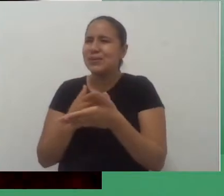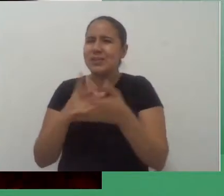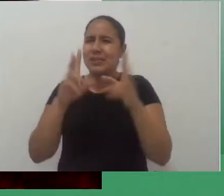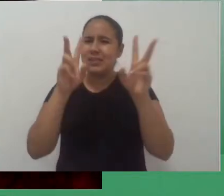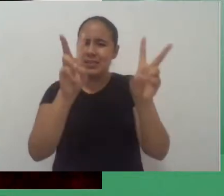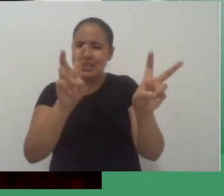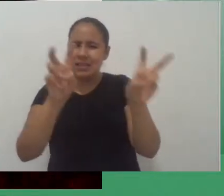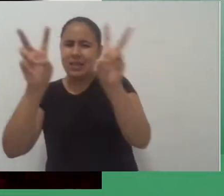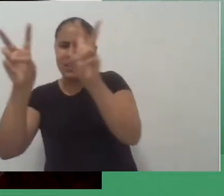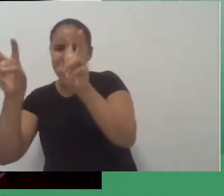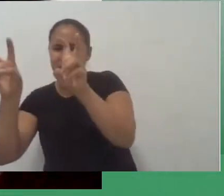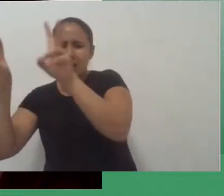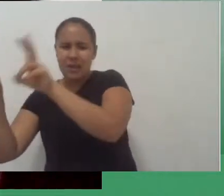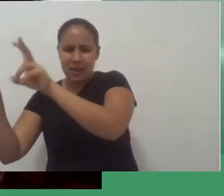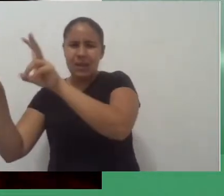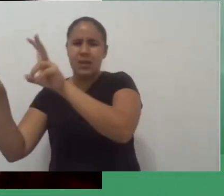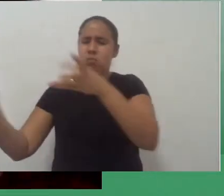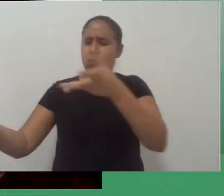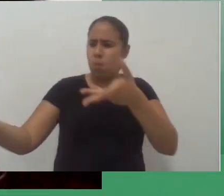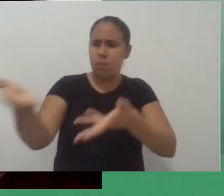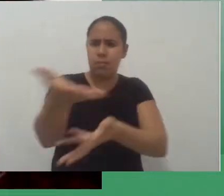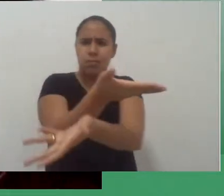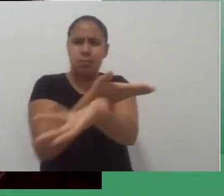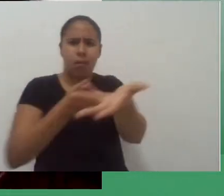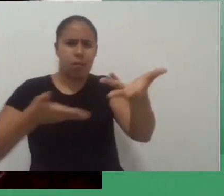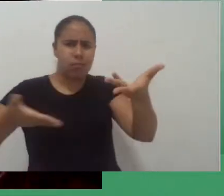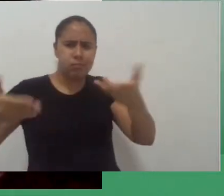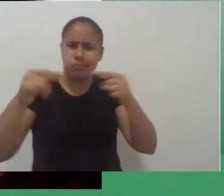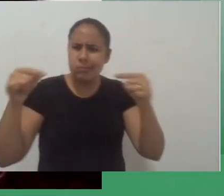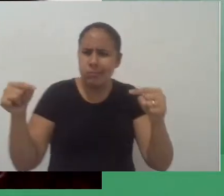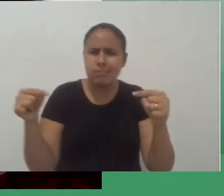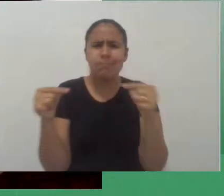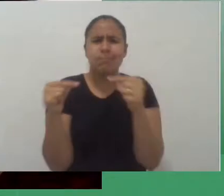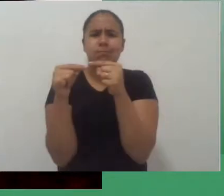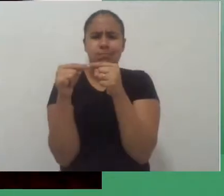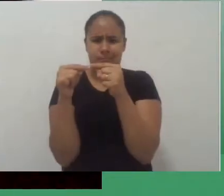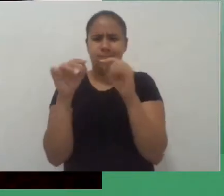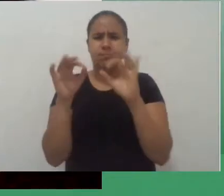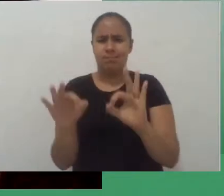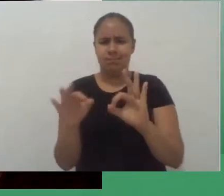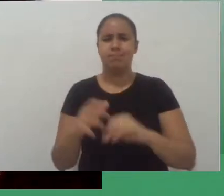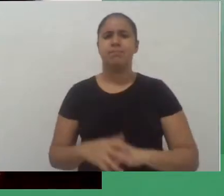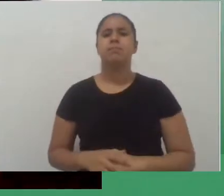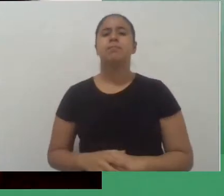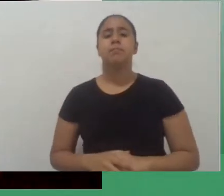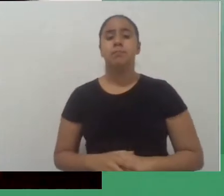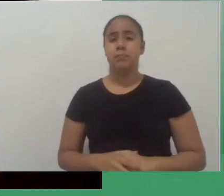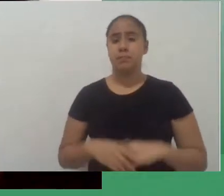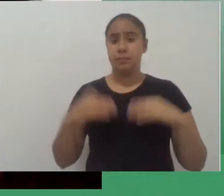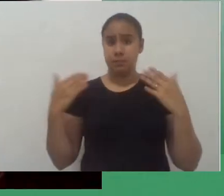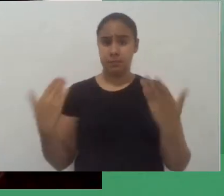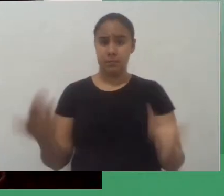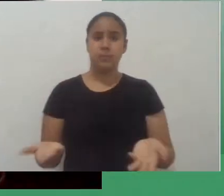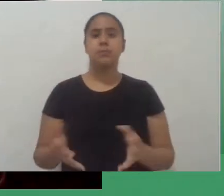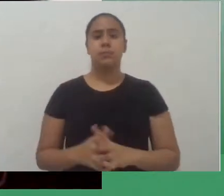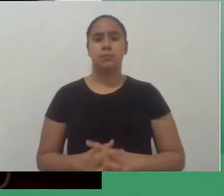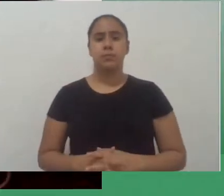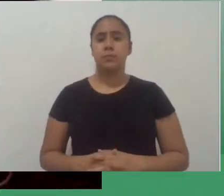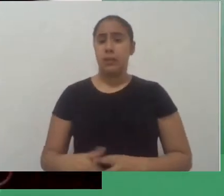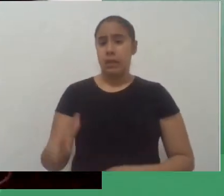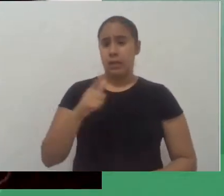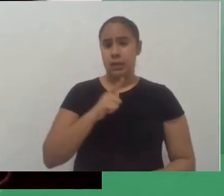as temáticas as falas né então temos aqui uma primeira